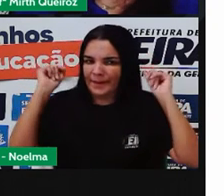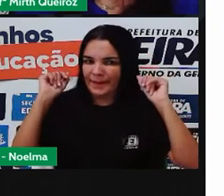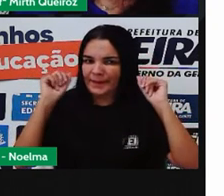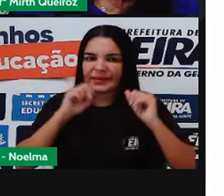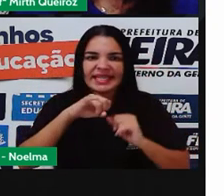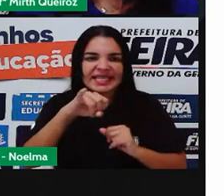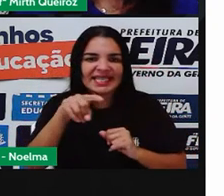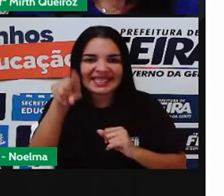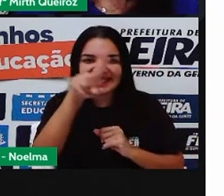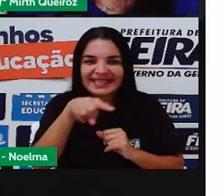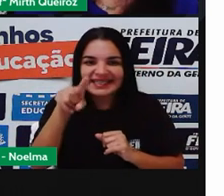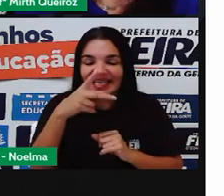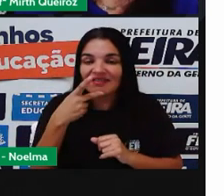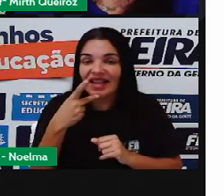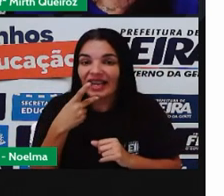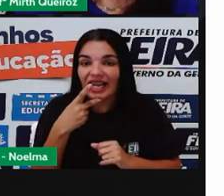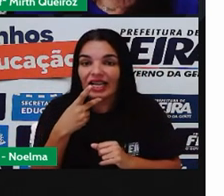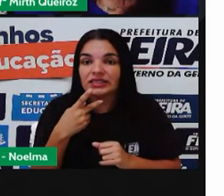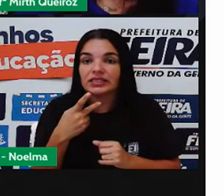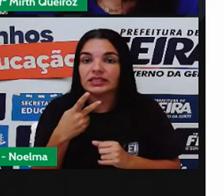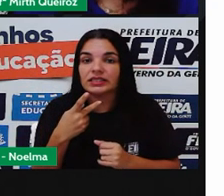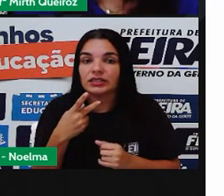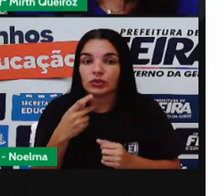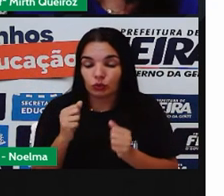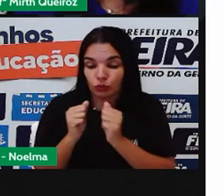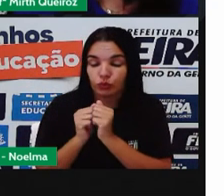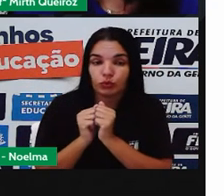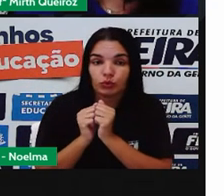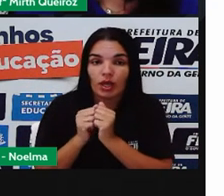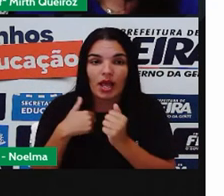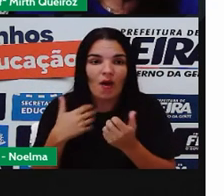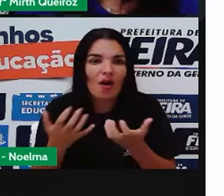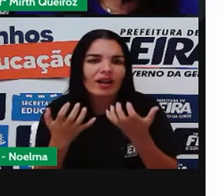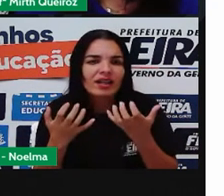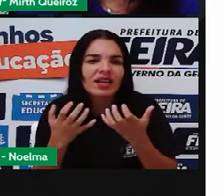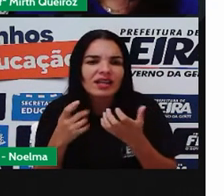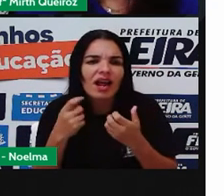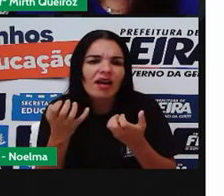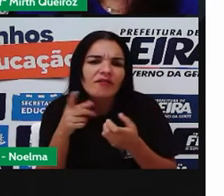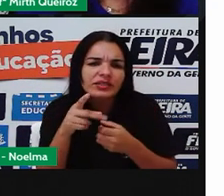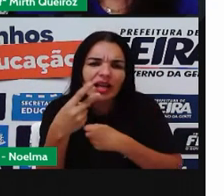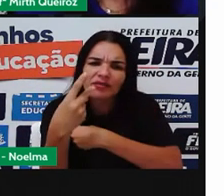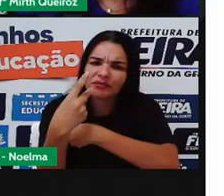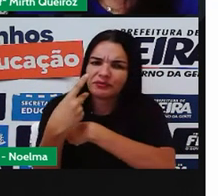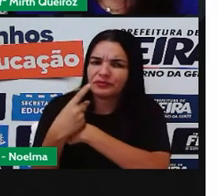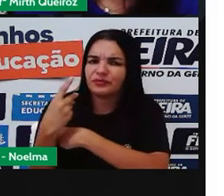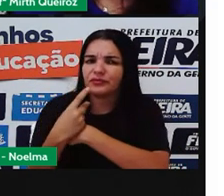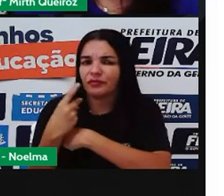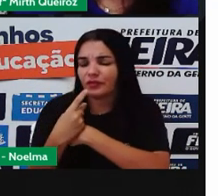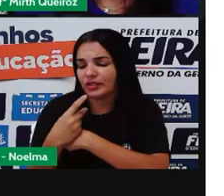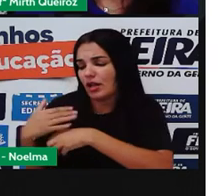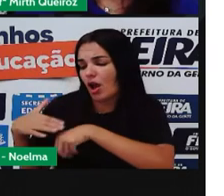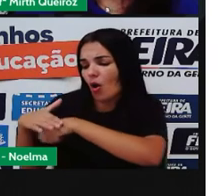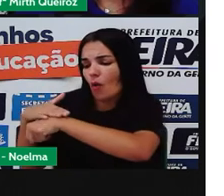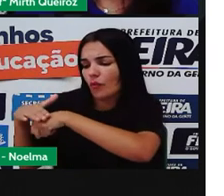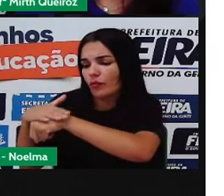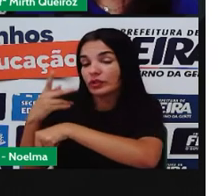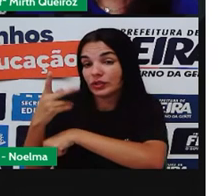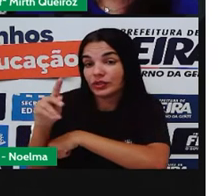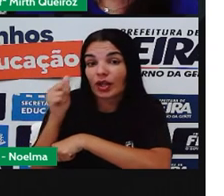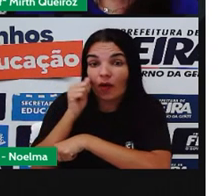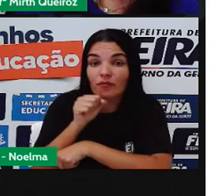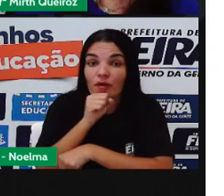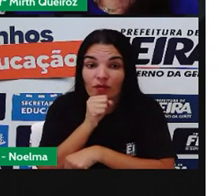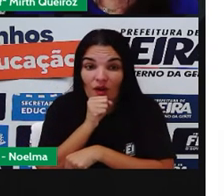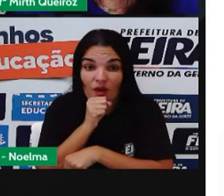com ele pessoalmente Eu gostaria que vocês gravassem o vídeo Dessa conversa com seus